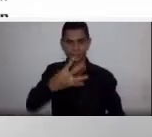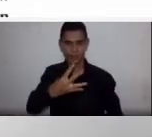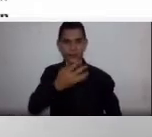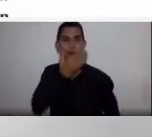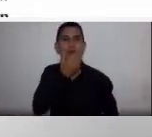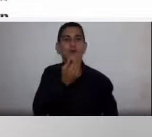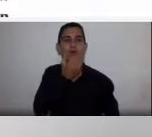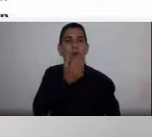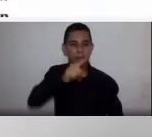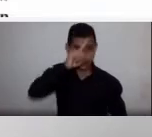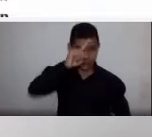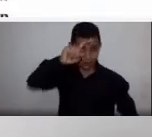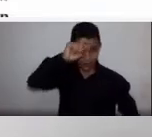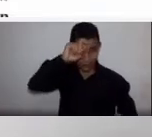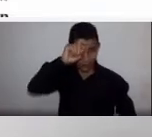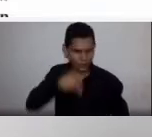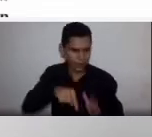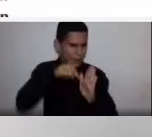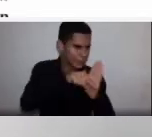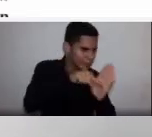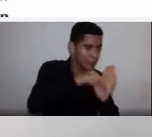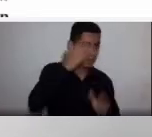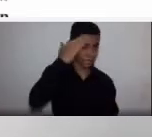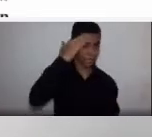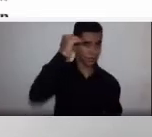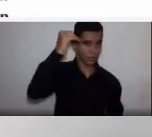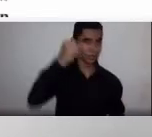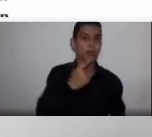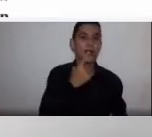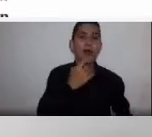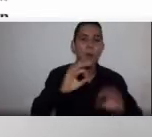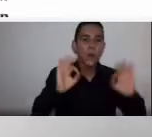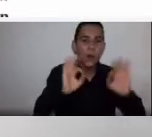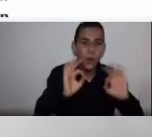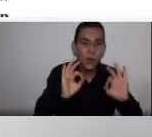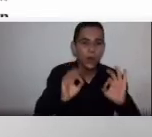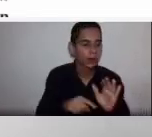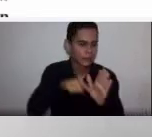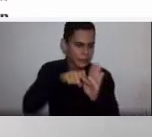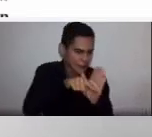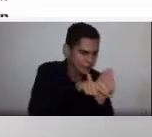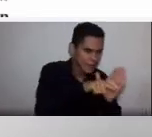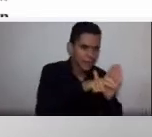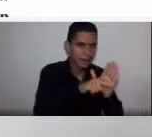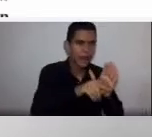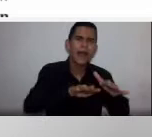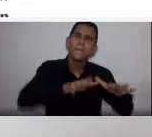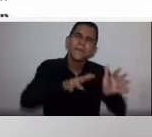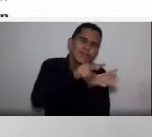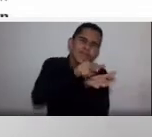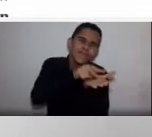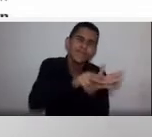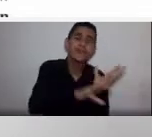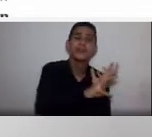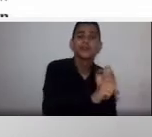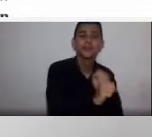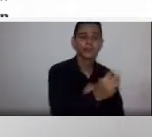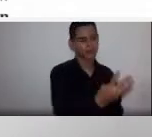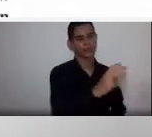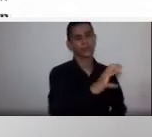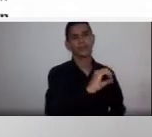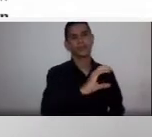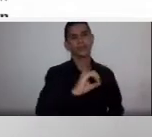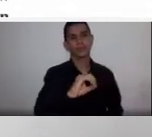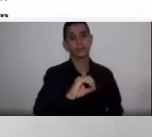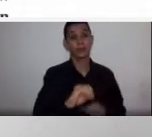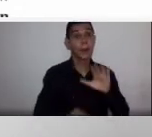nesse programa de gerenciamento de sangue, que também acompanhou em torno de 300 pacientes, só que